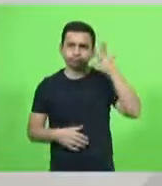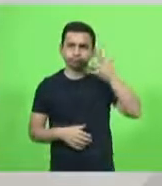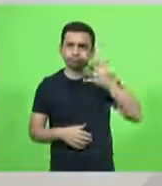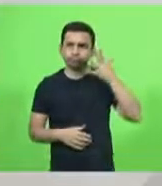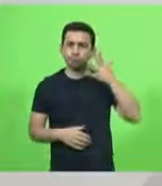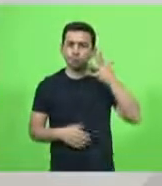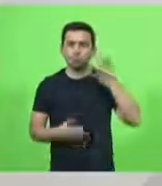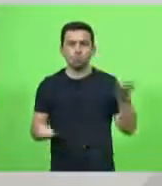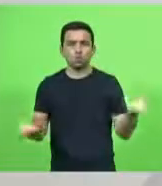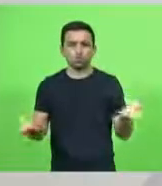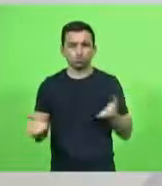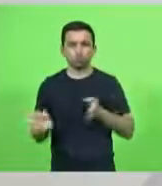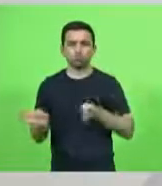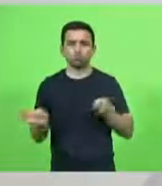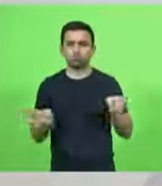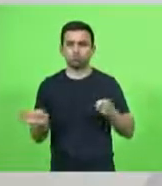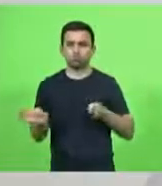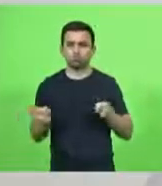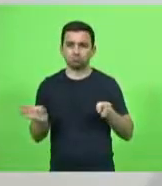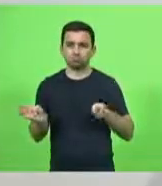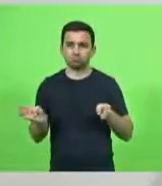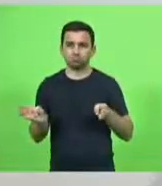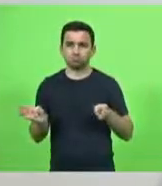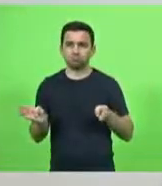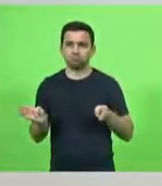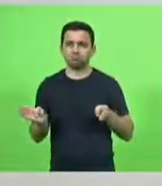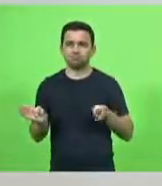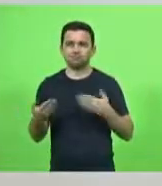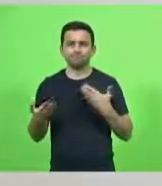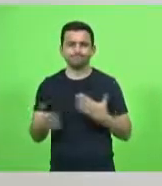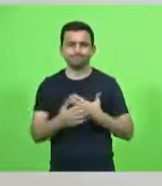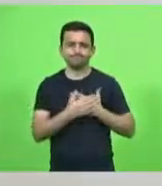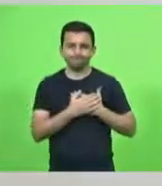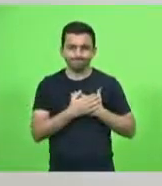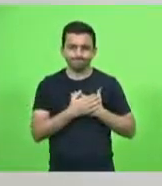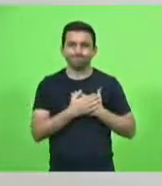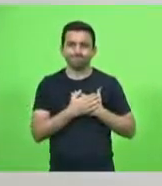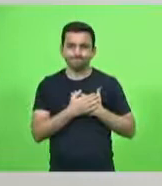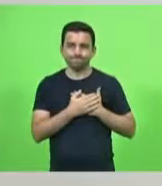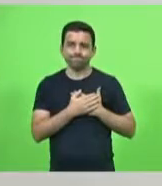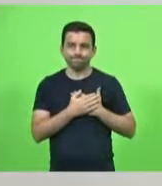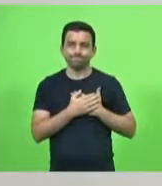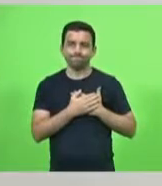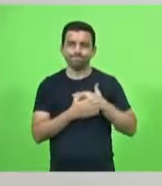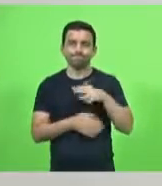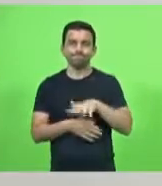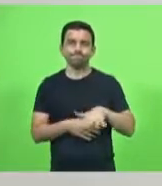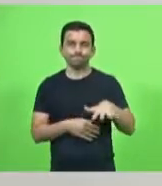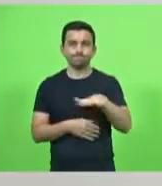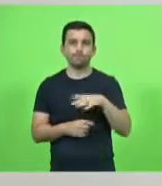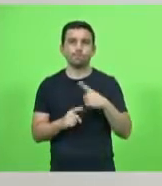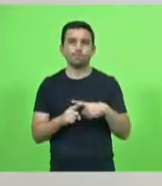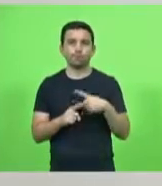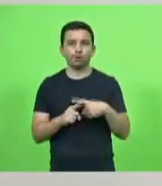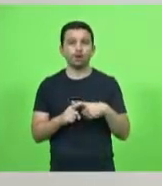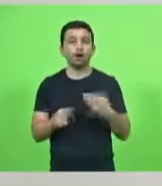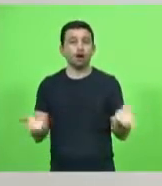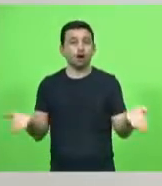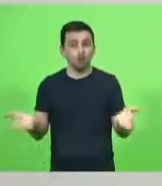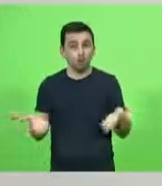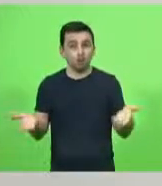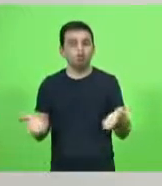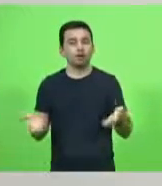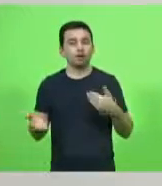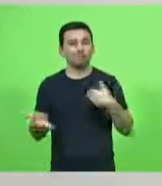é momento, Sr. Presidente, de muita consternação, porque cabe nesse momento eu